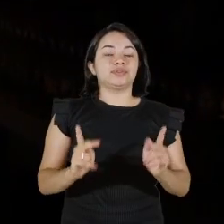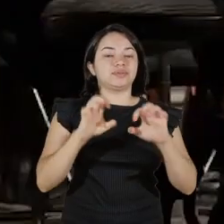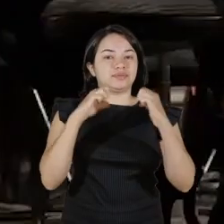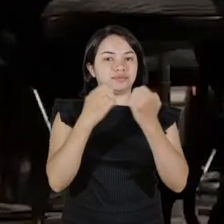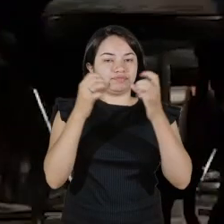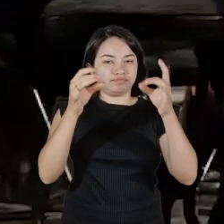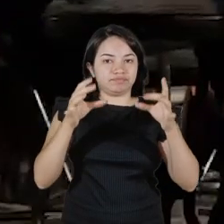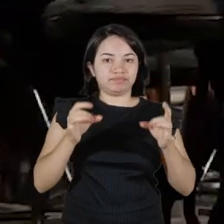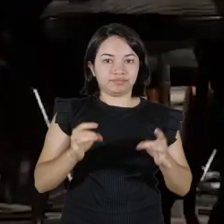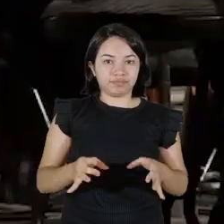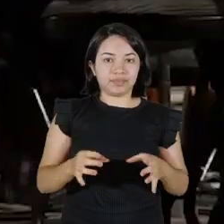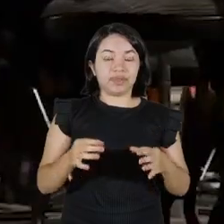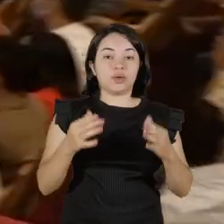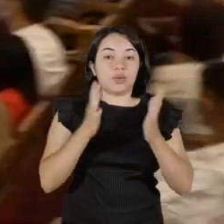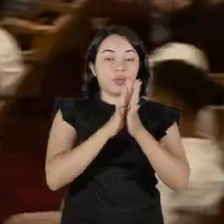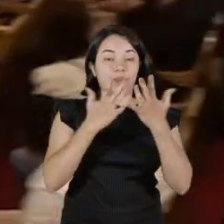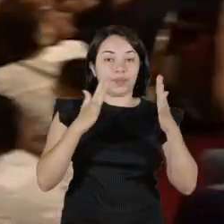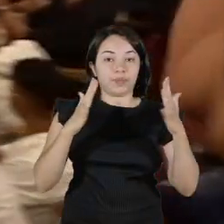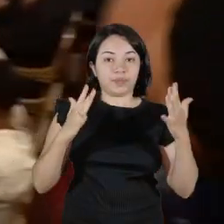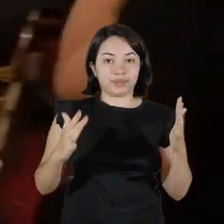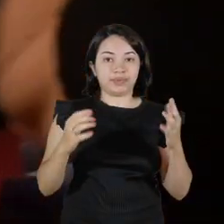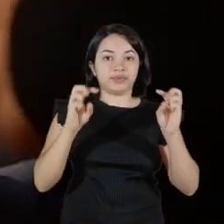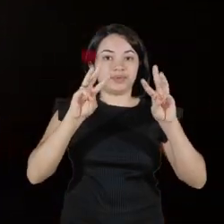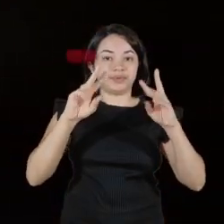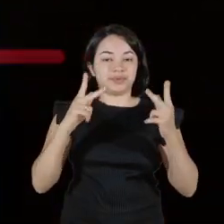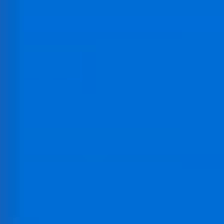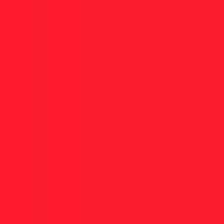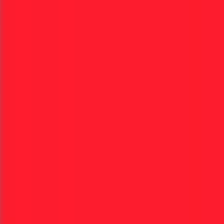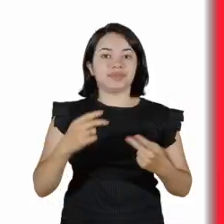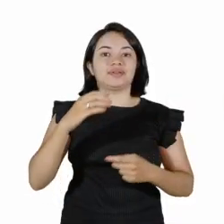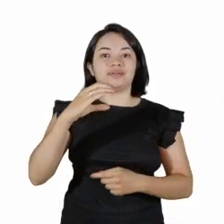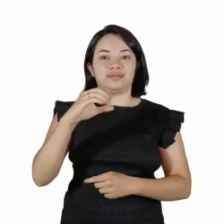especial com homenagem a Valdemar Henrique e Carlos Gomes.